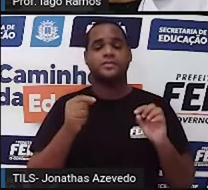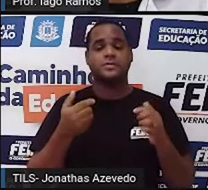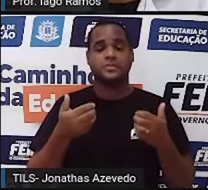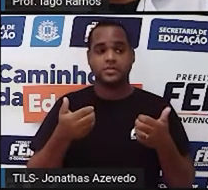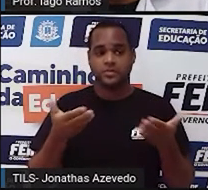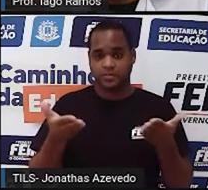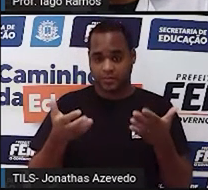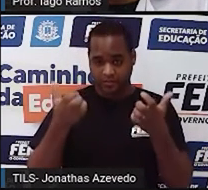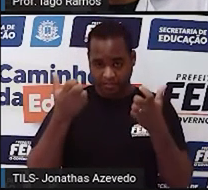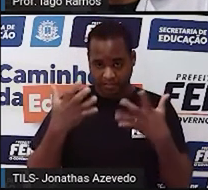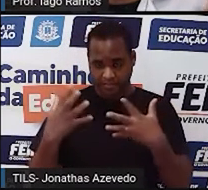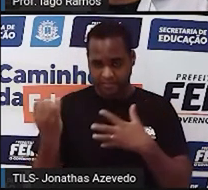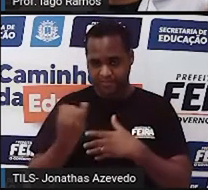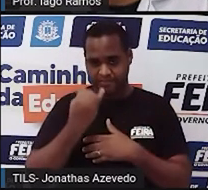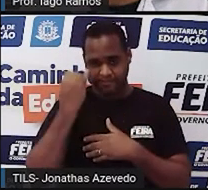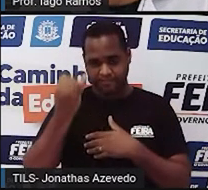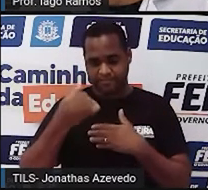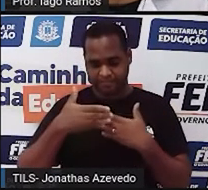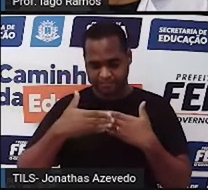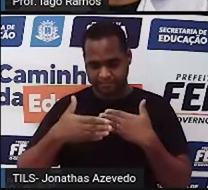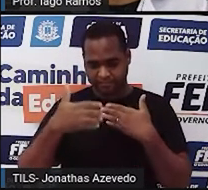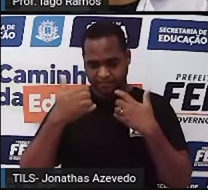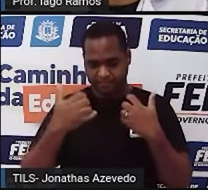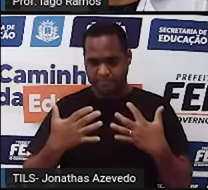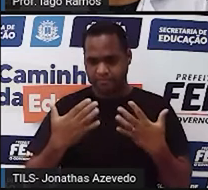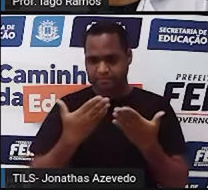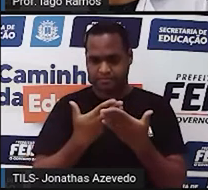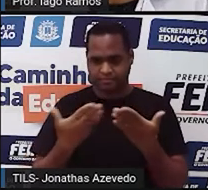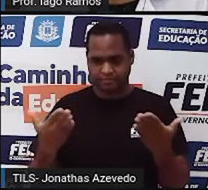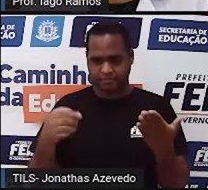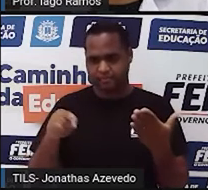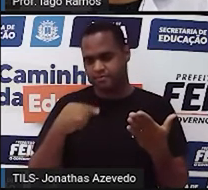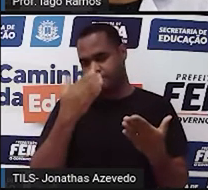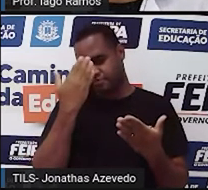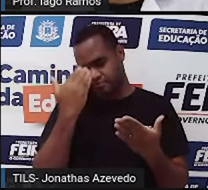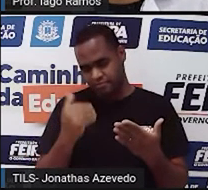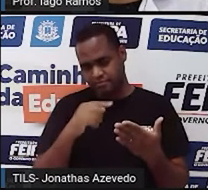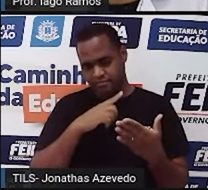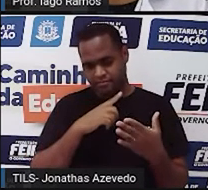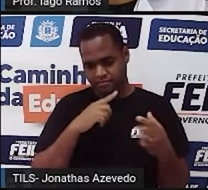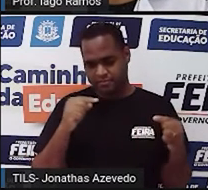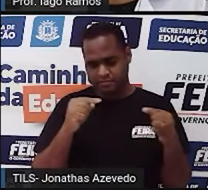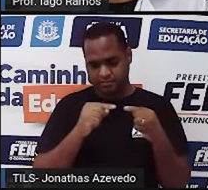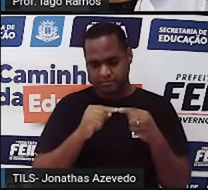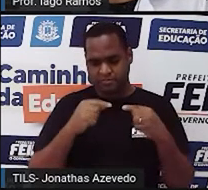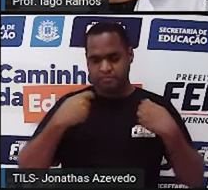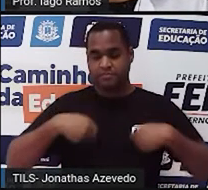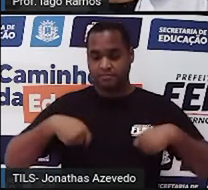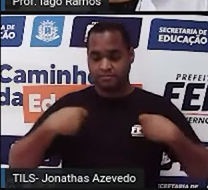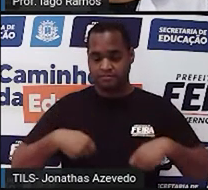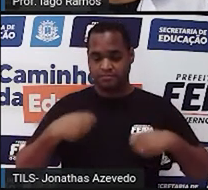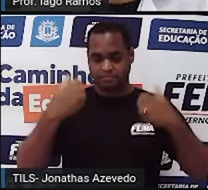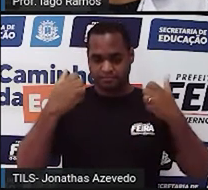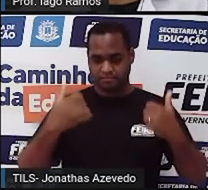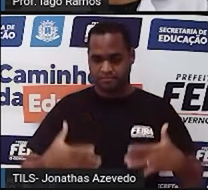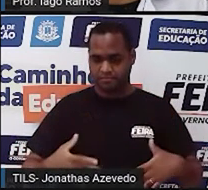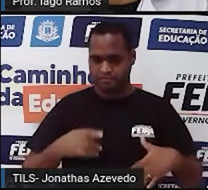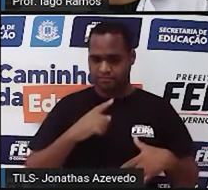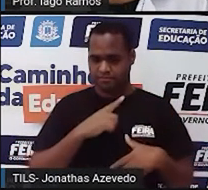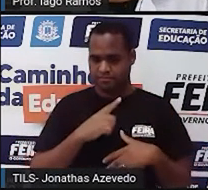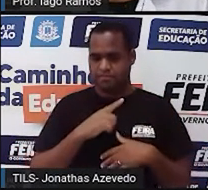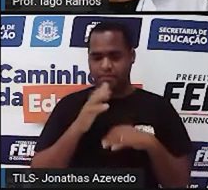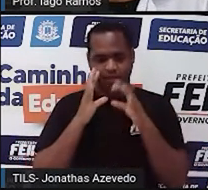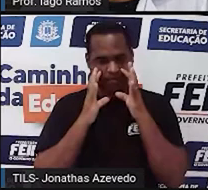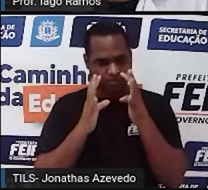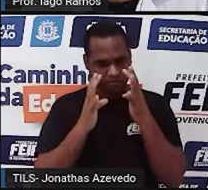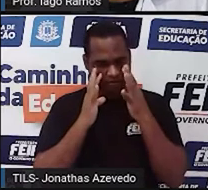importante e é a partir dele que você vai saber onde é que você vai precisar prestar mais atenção nessa aula,